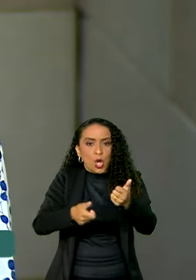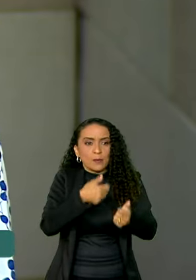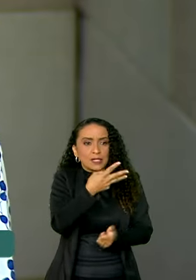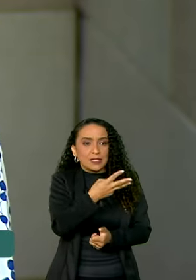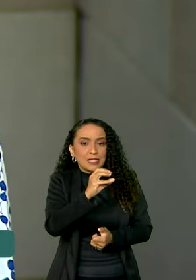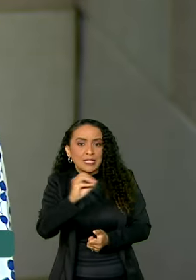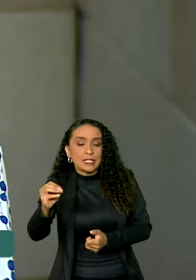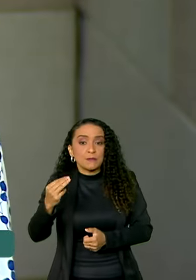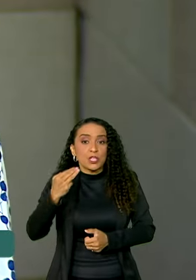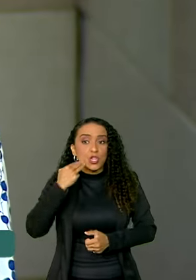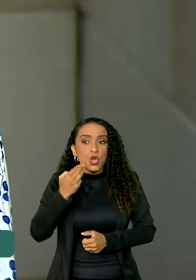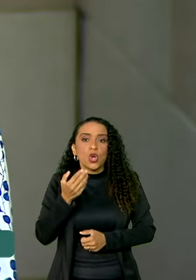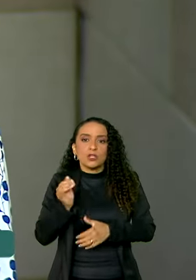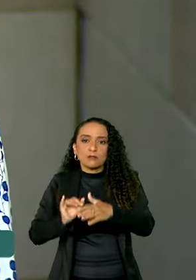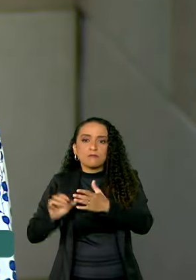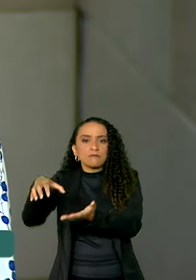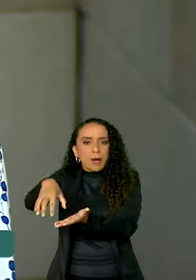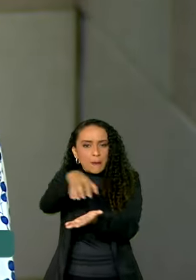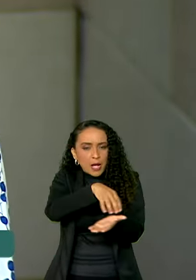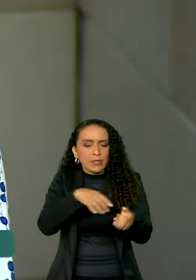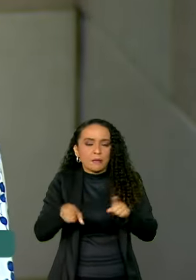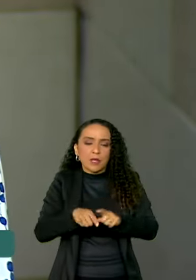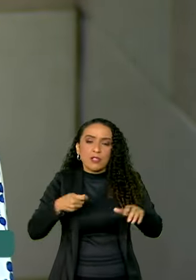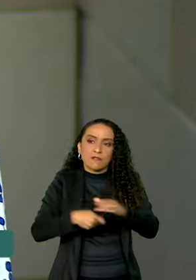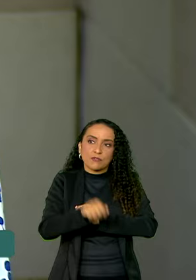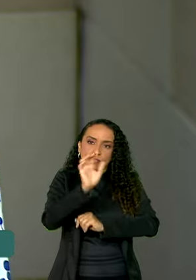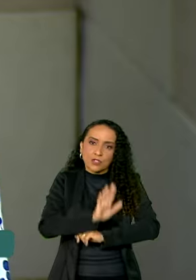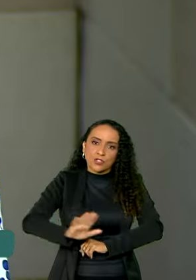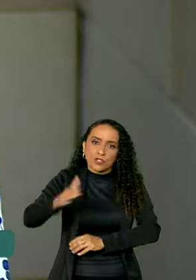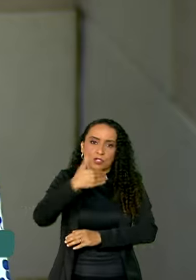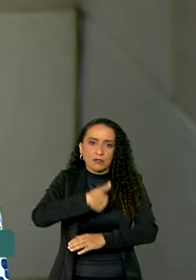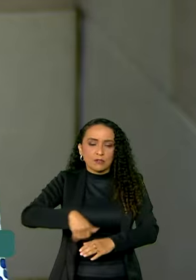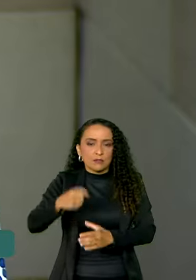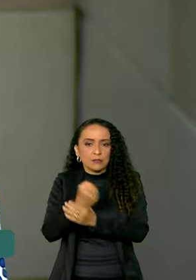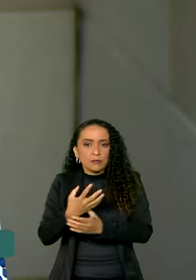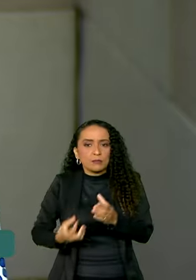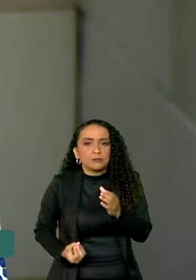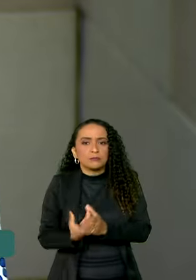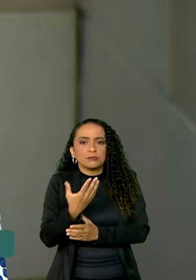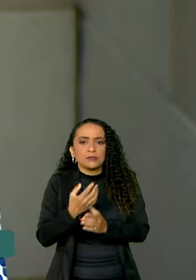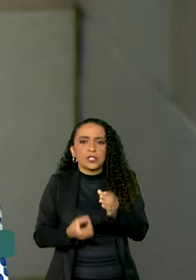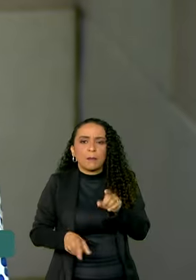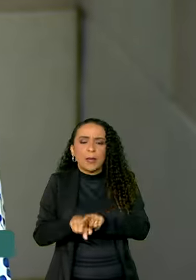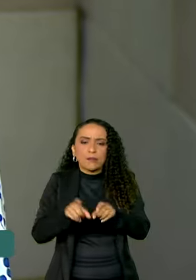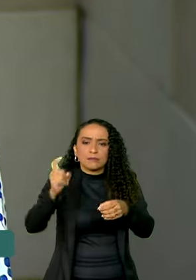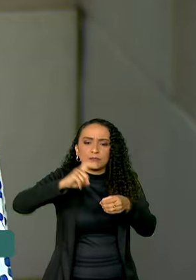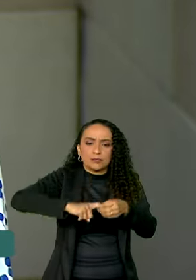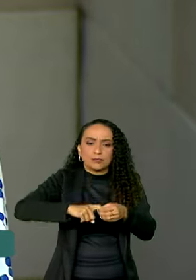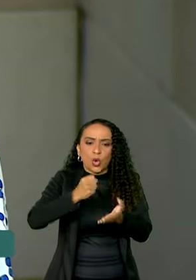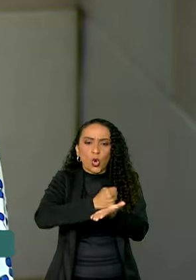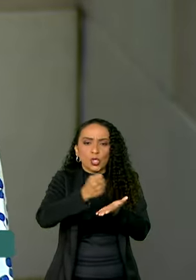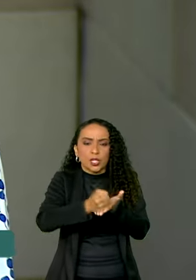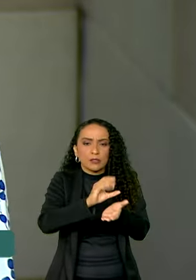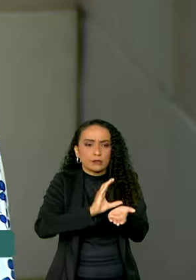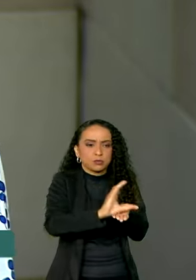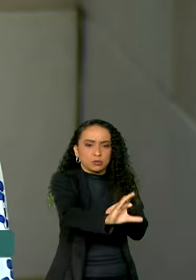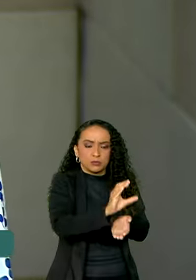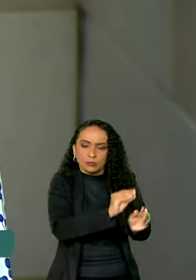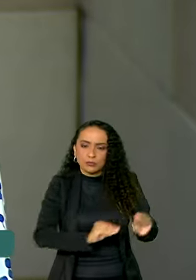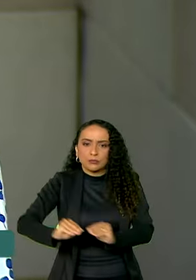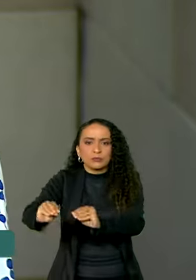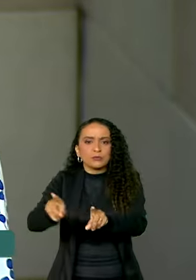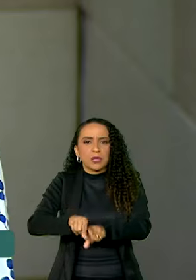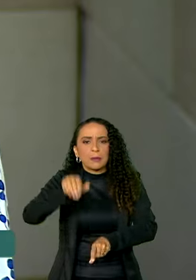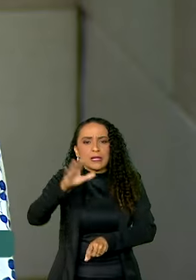itens para os entes federativos. O Fundo Nacional de Segurança Pública gere convênios e contratos de repasse. Temos mais de